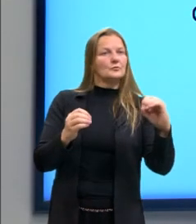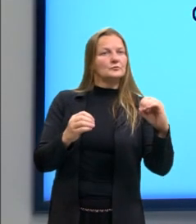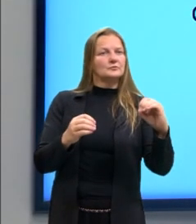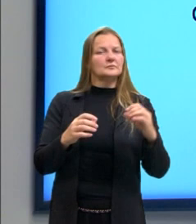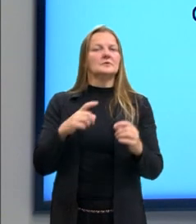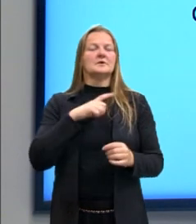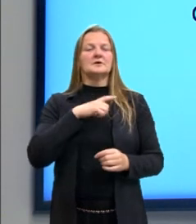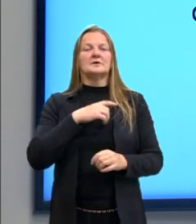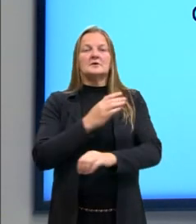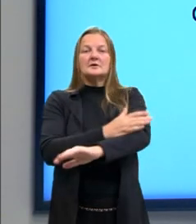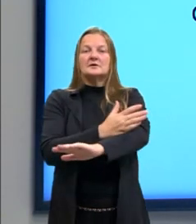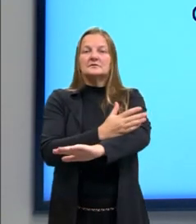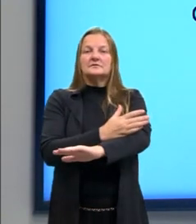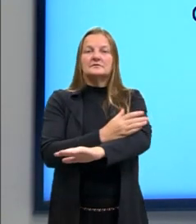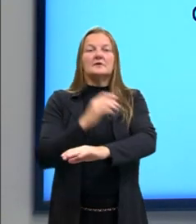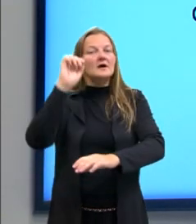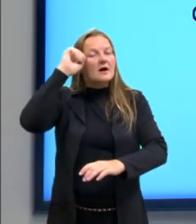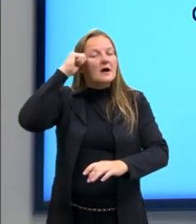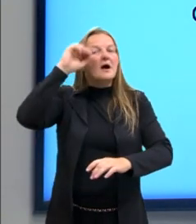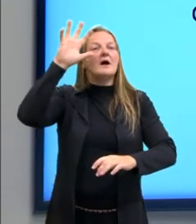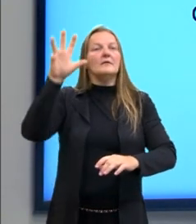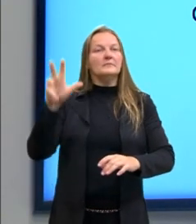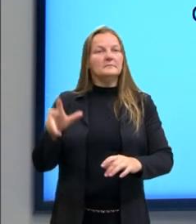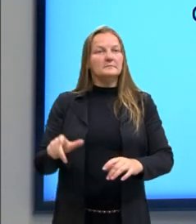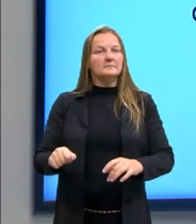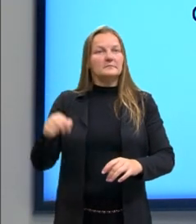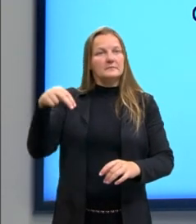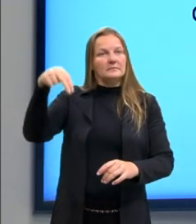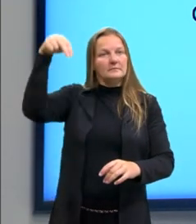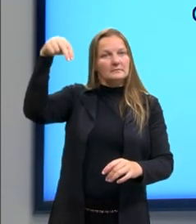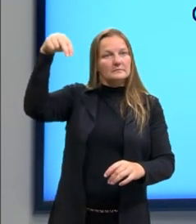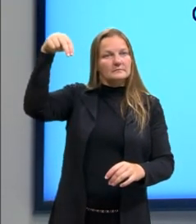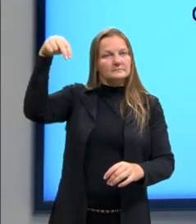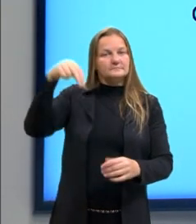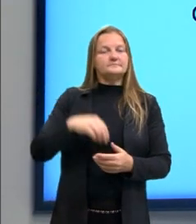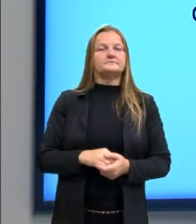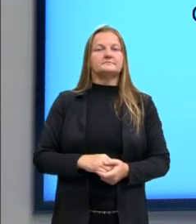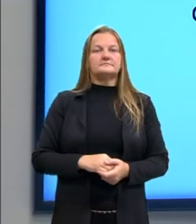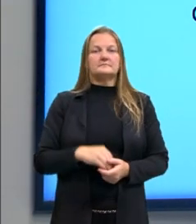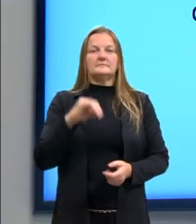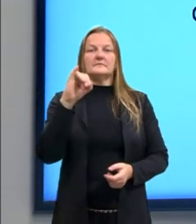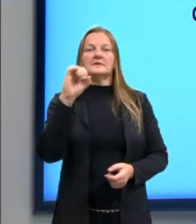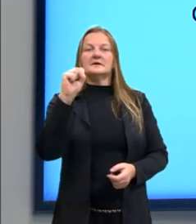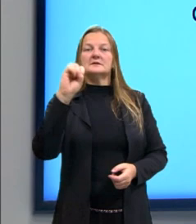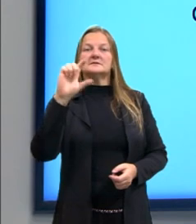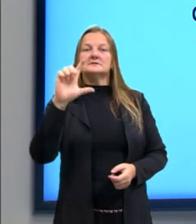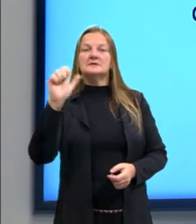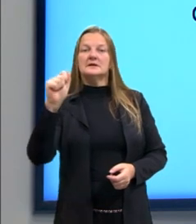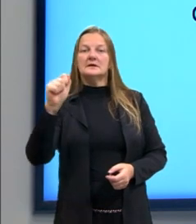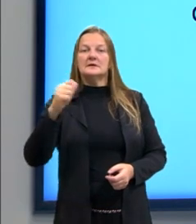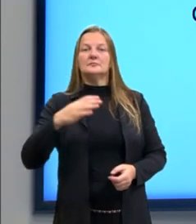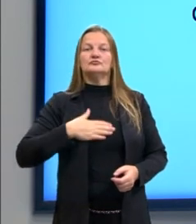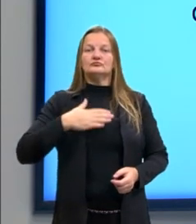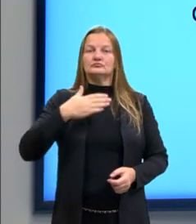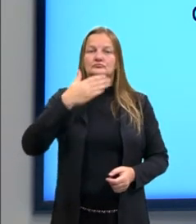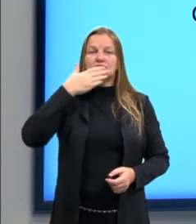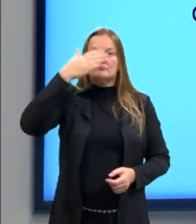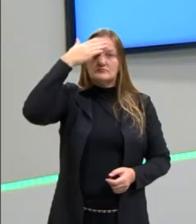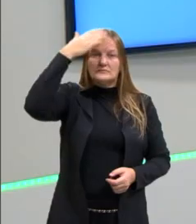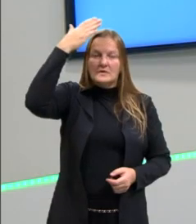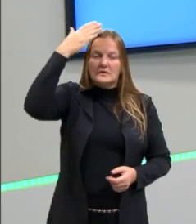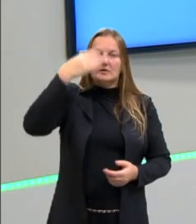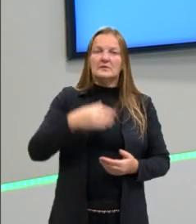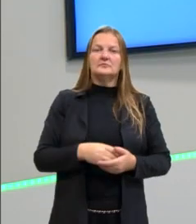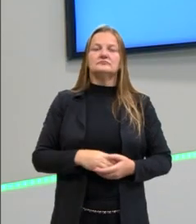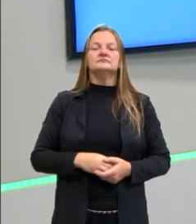teve a Idade Média na África, no norte da África também, o Islã, que também tiveram contribuições muito importantes e que